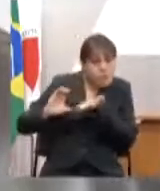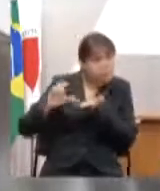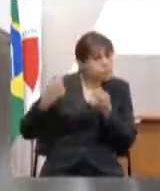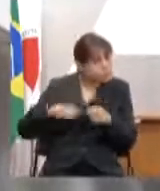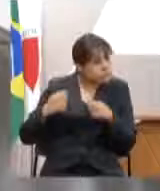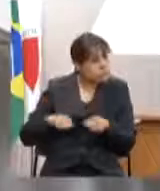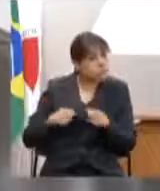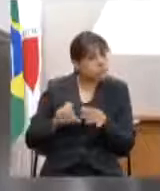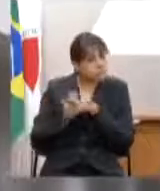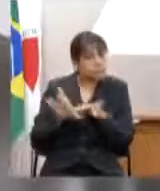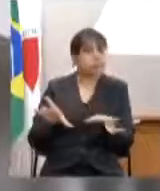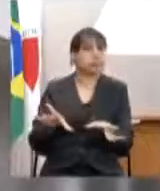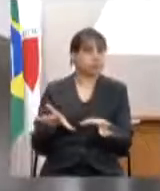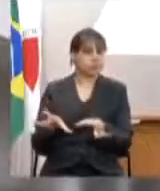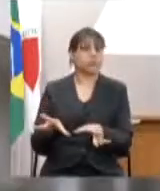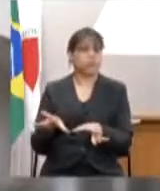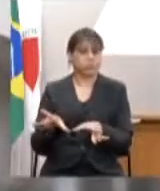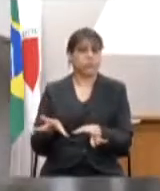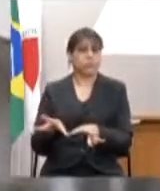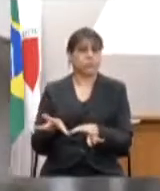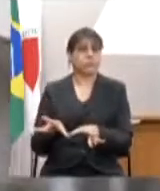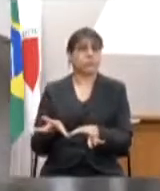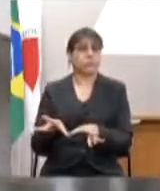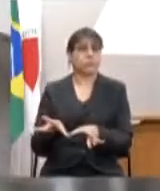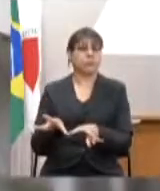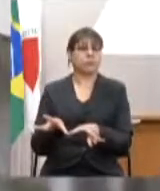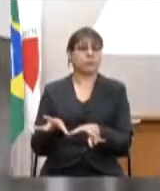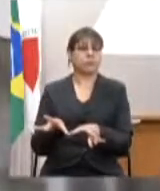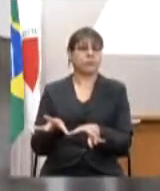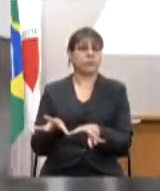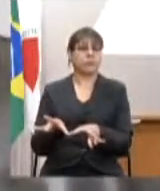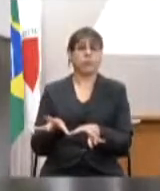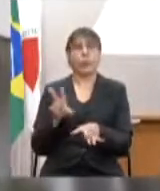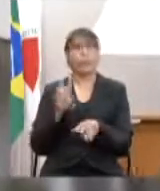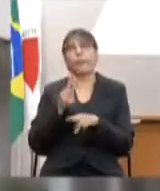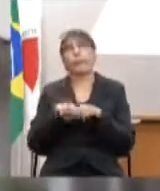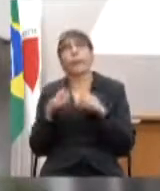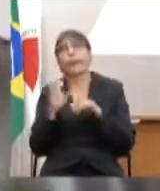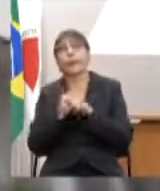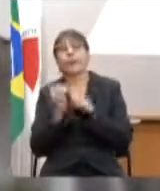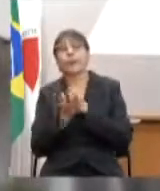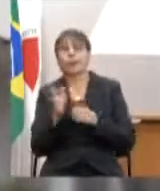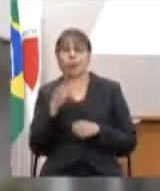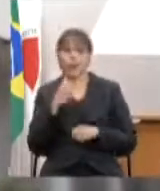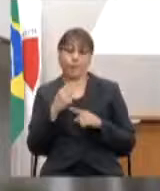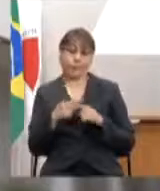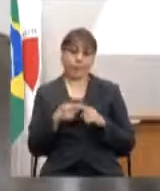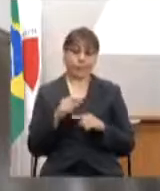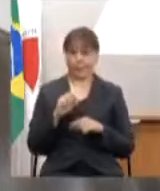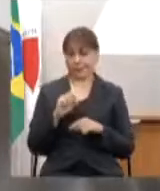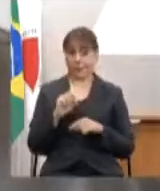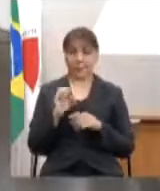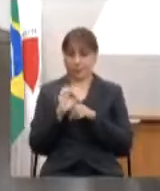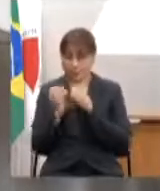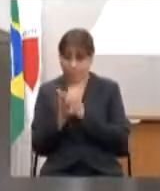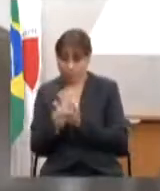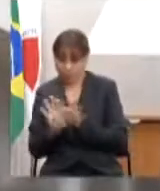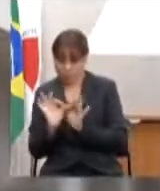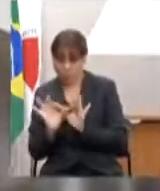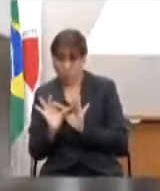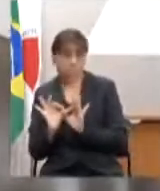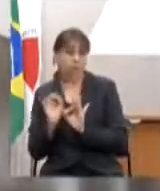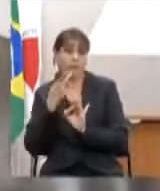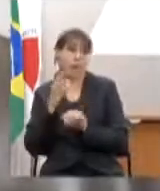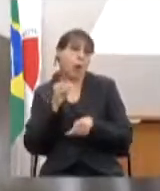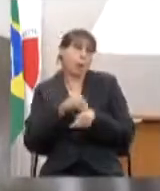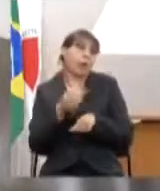fato liberados e que não é por conta de pandemia porque se não fosse pandemia seria com certeza estariam colocando a